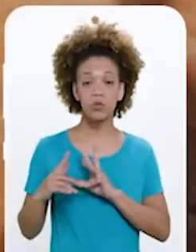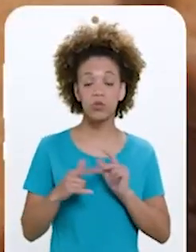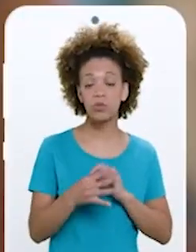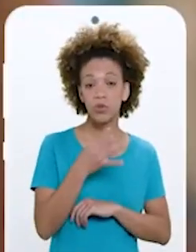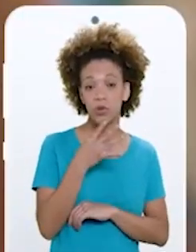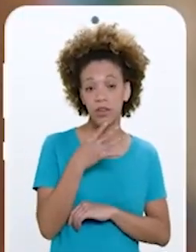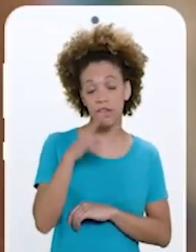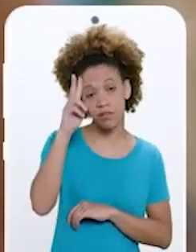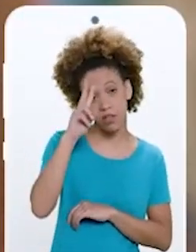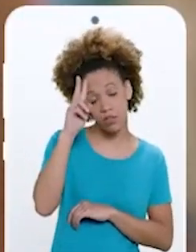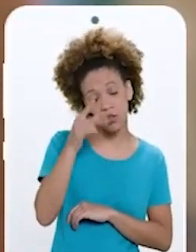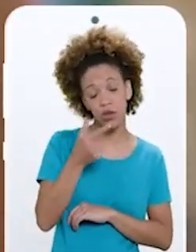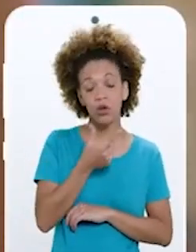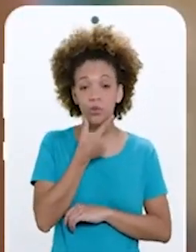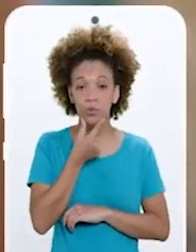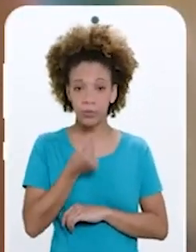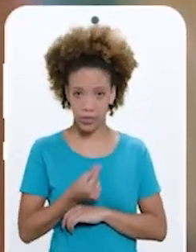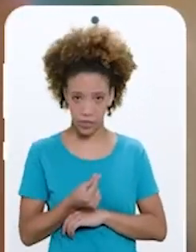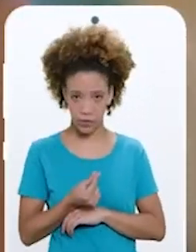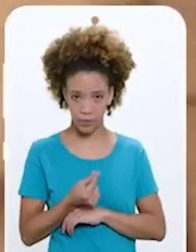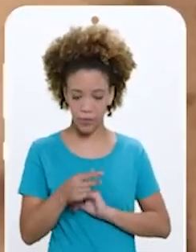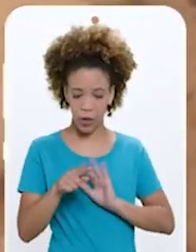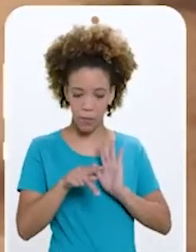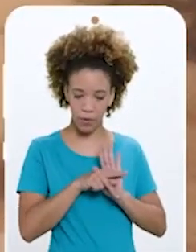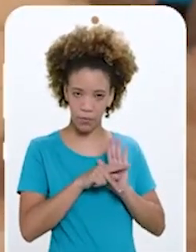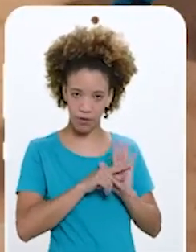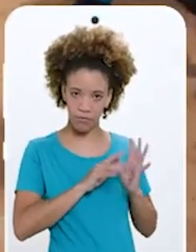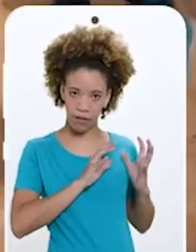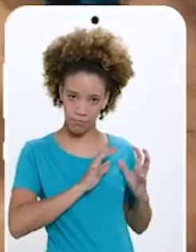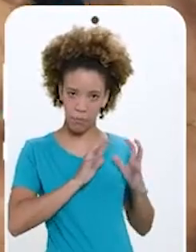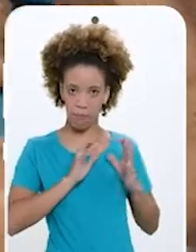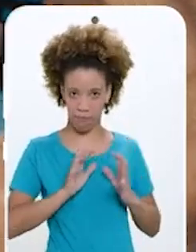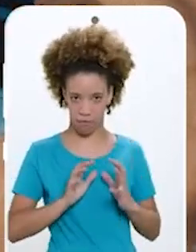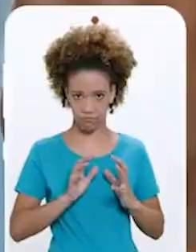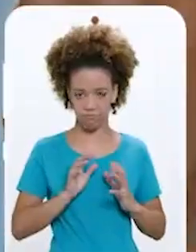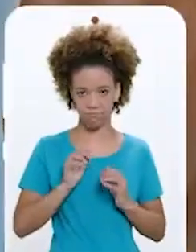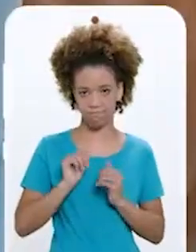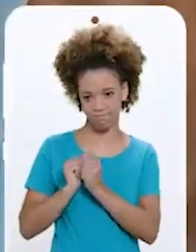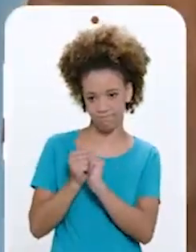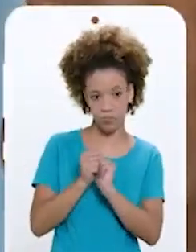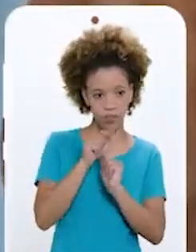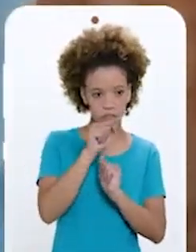Todo mundo conhece a história do menino que é o dono da bola